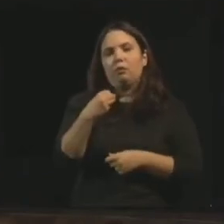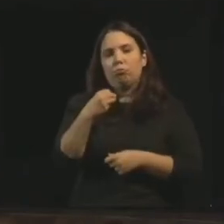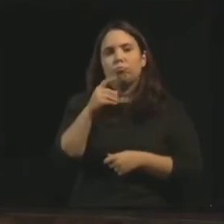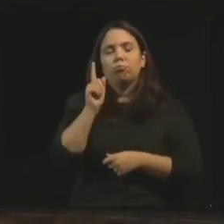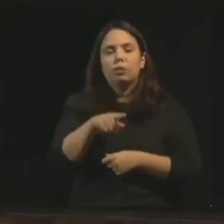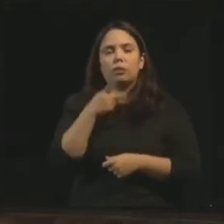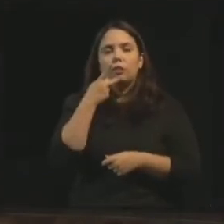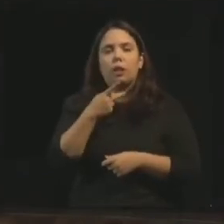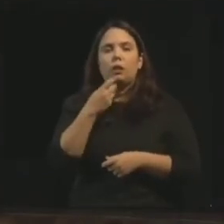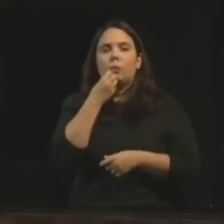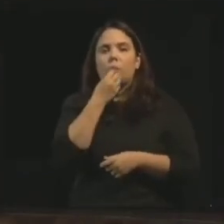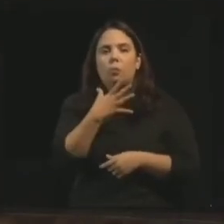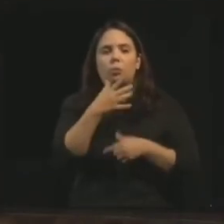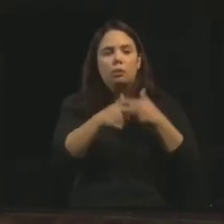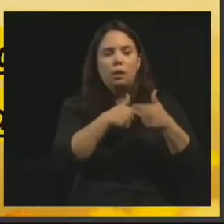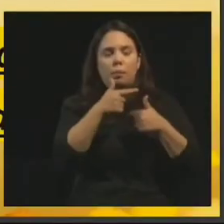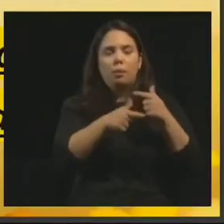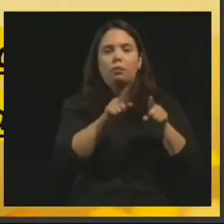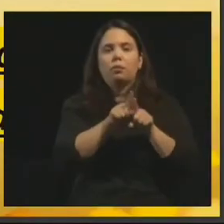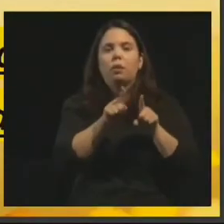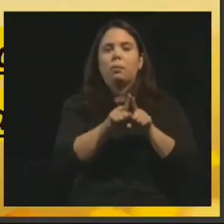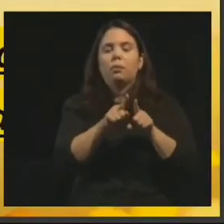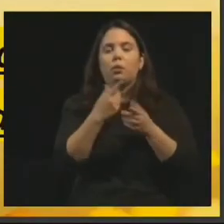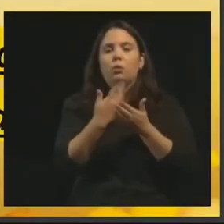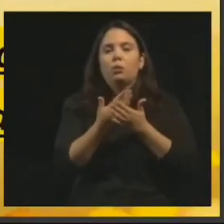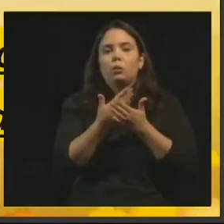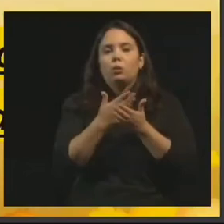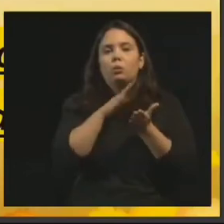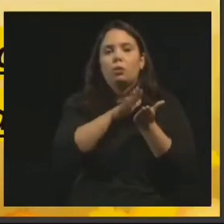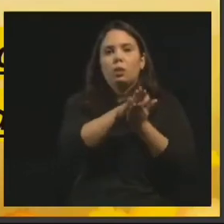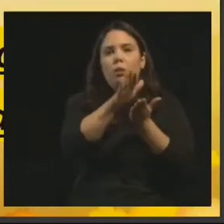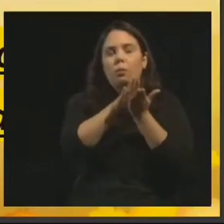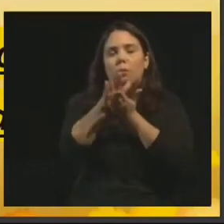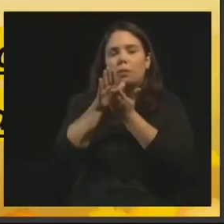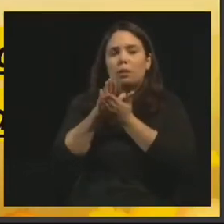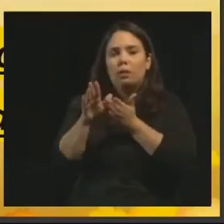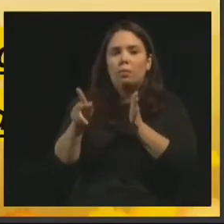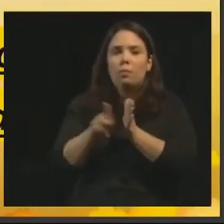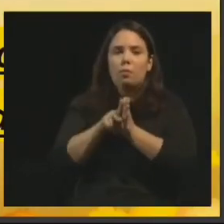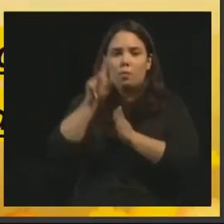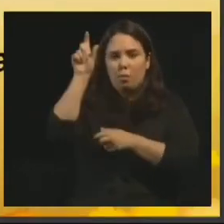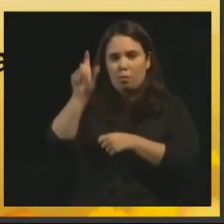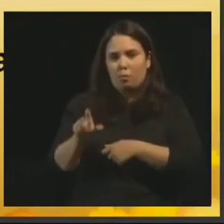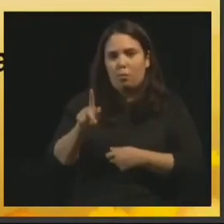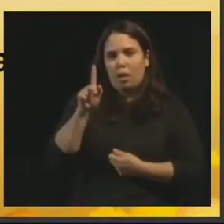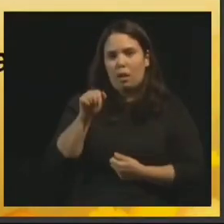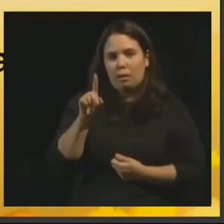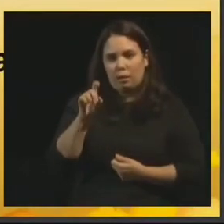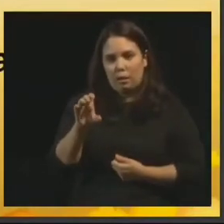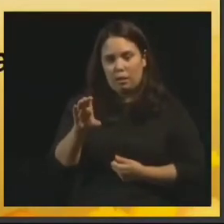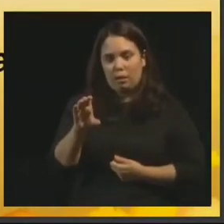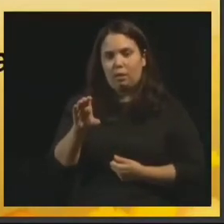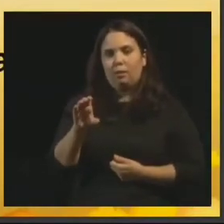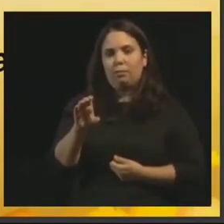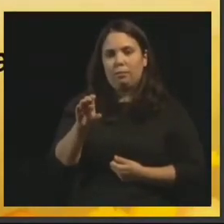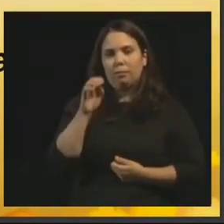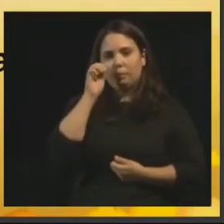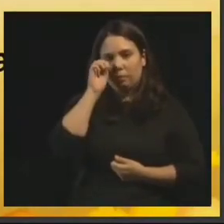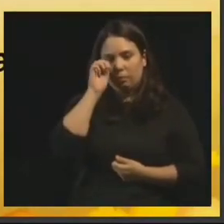e o estudo das obras publicadas por Allan Kardec, que não são propriamente deles.